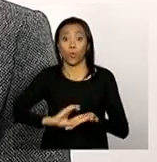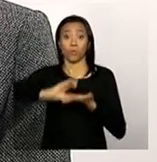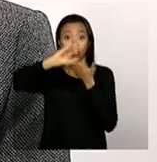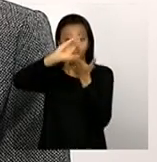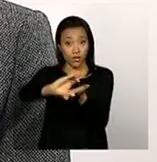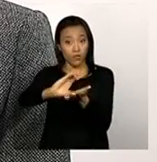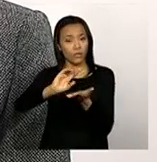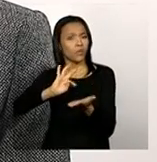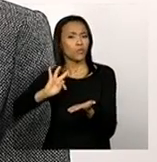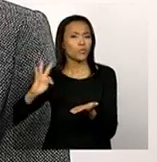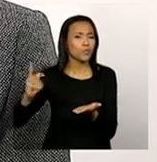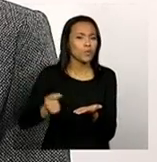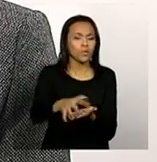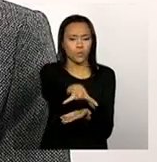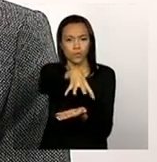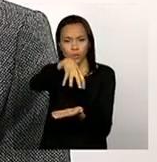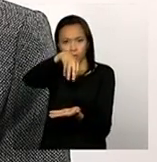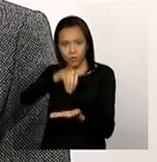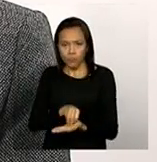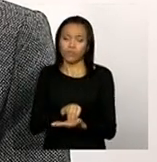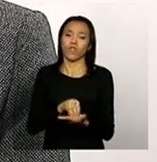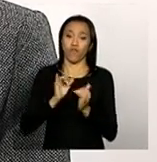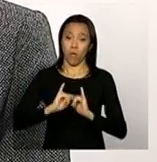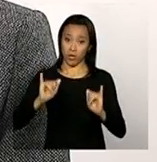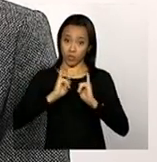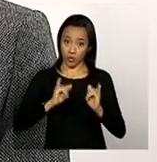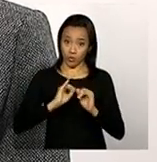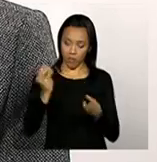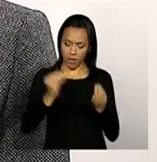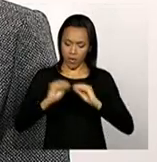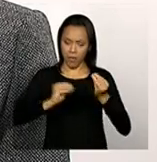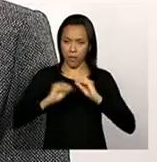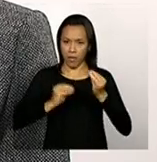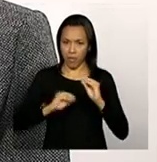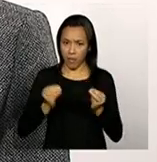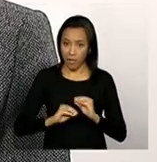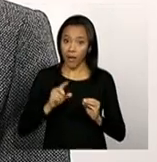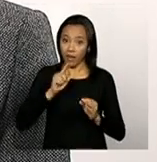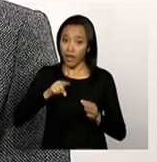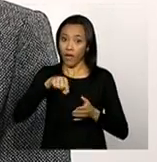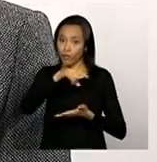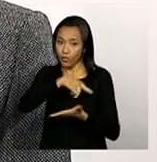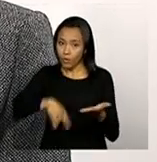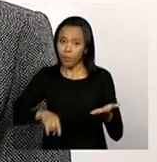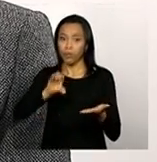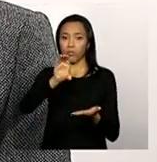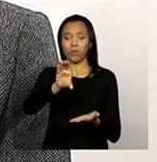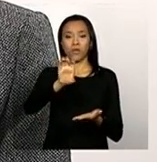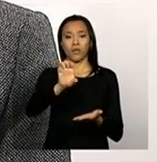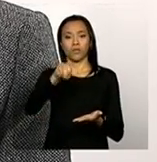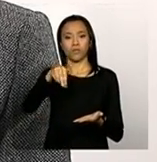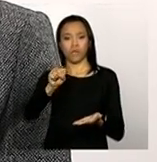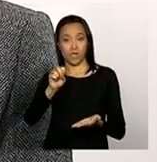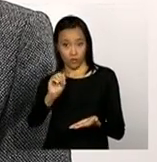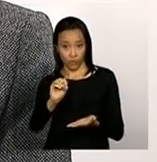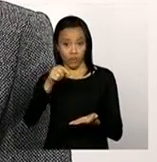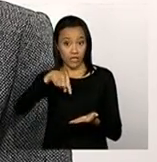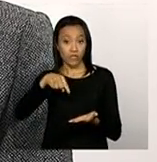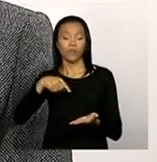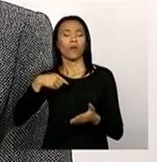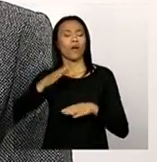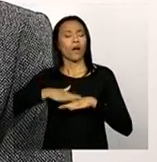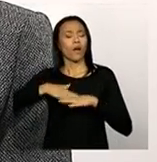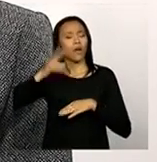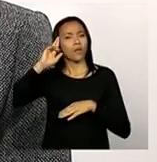recolhe para preencher os questionários do censo, isso também faz com que esse gestor se